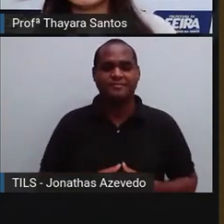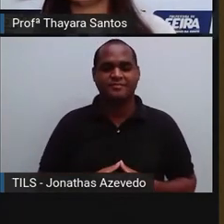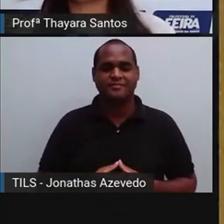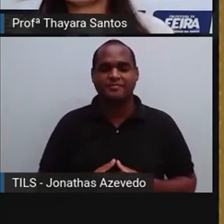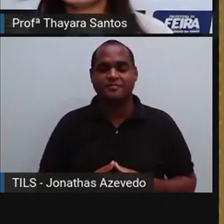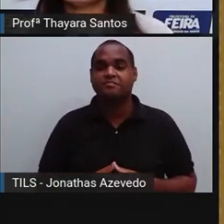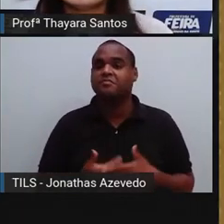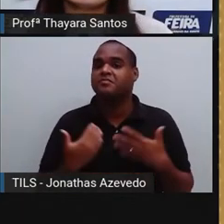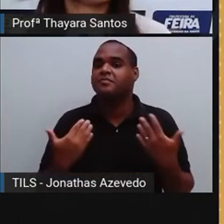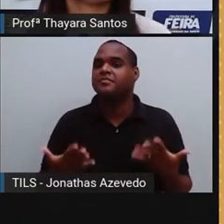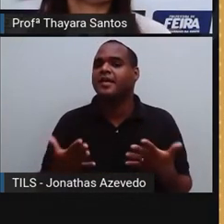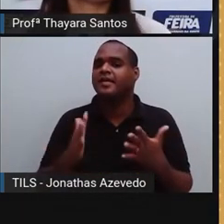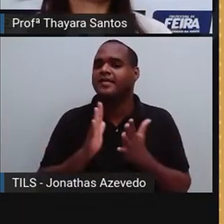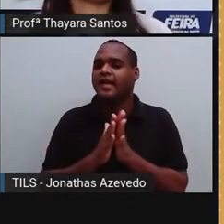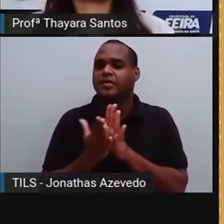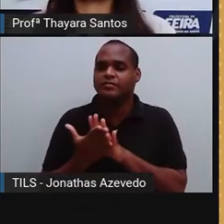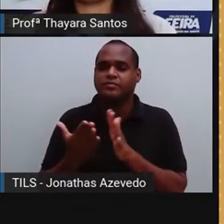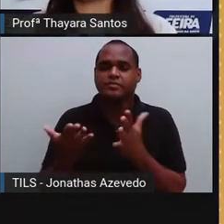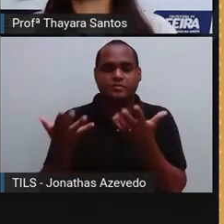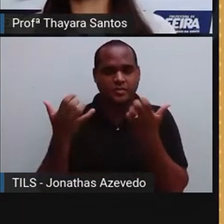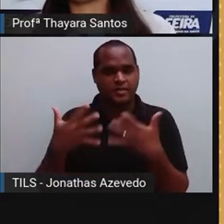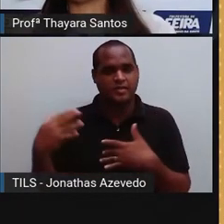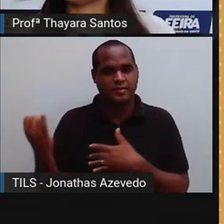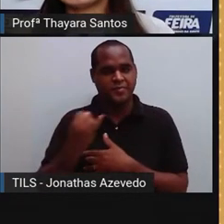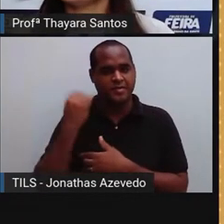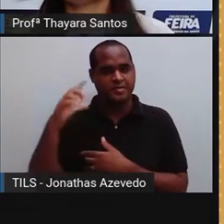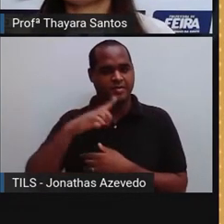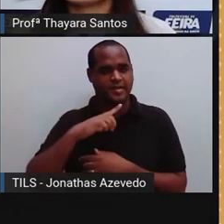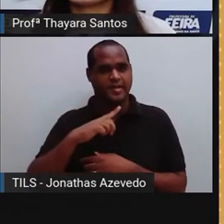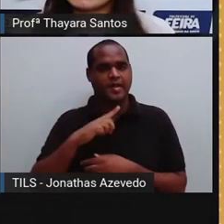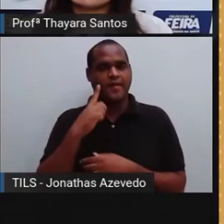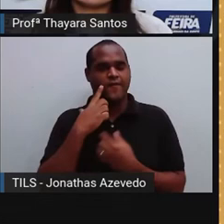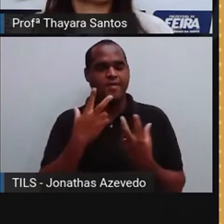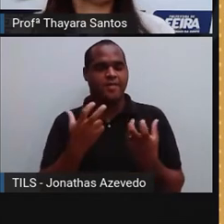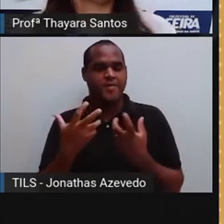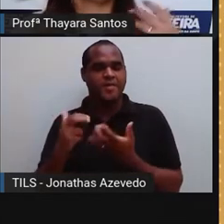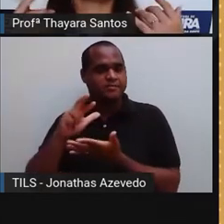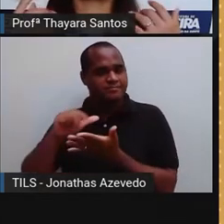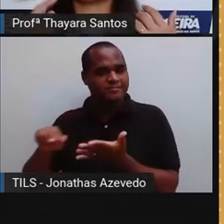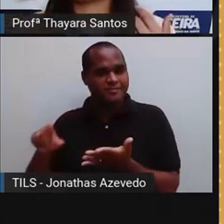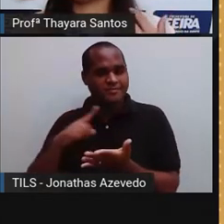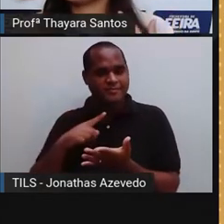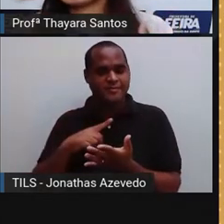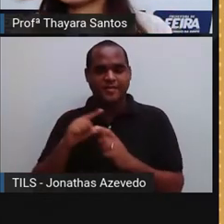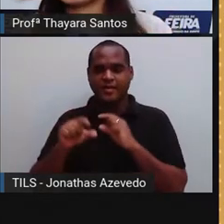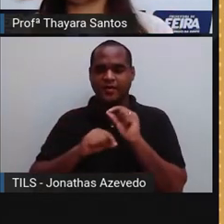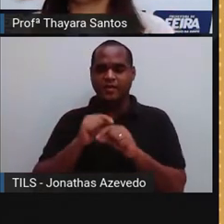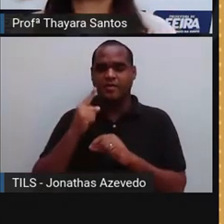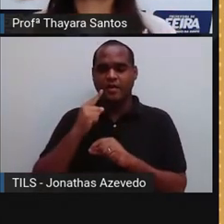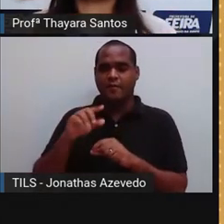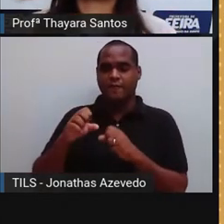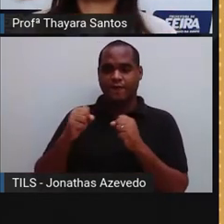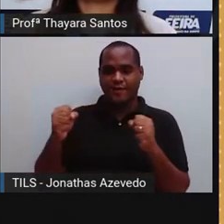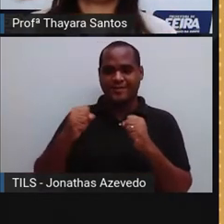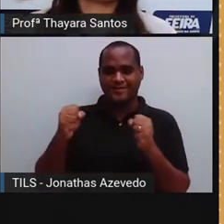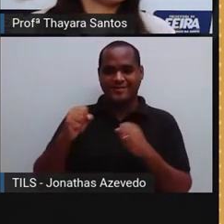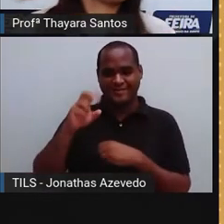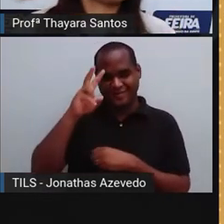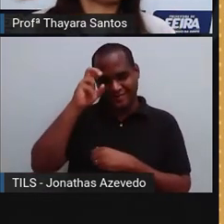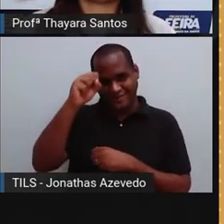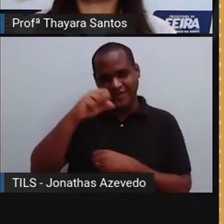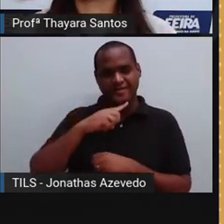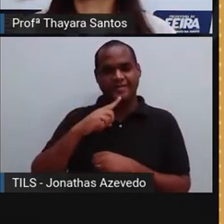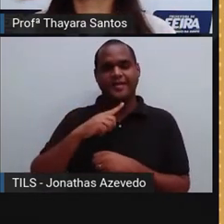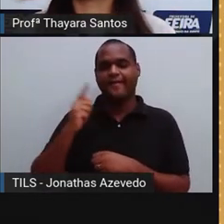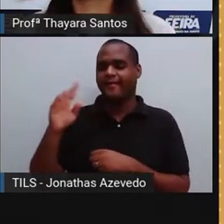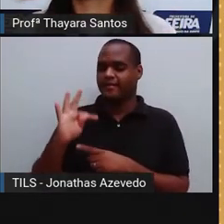O tato é o sentido que vai ser responsável por captar estímulos táteis. Ele consegue sentir pressão, consegue sentir a diferença de